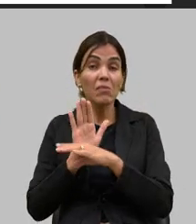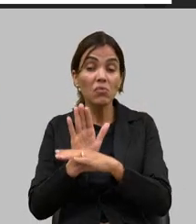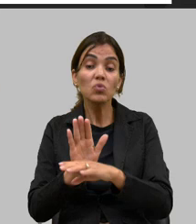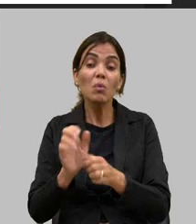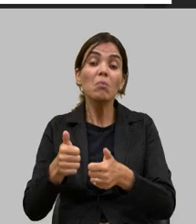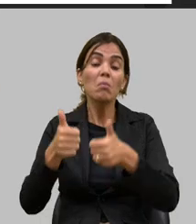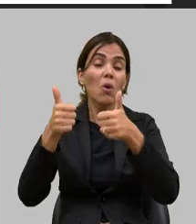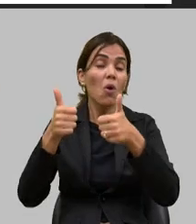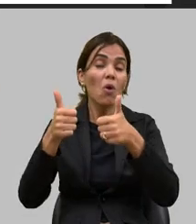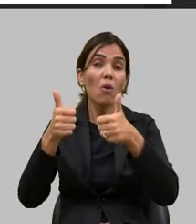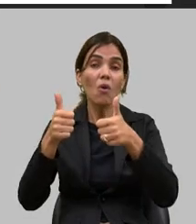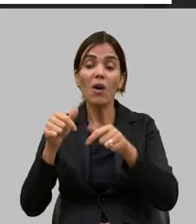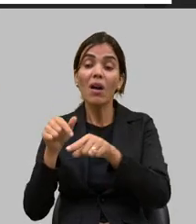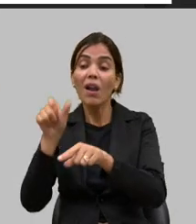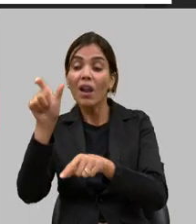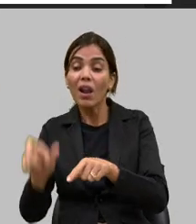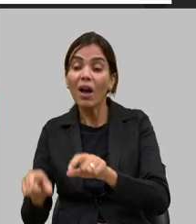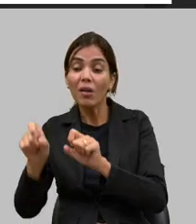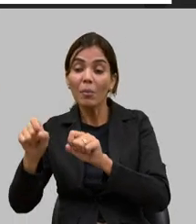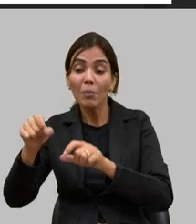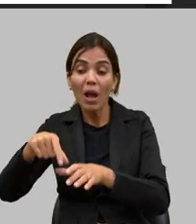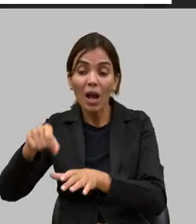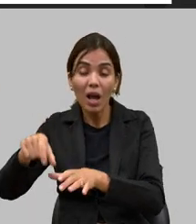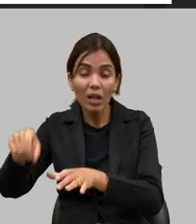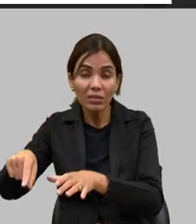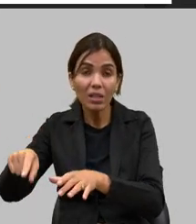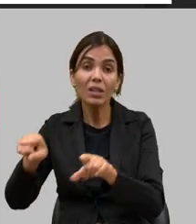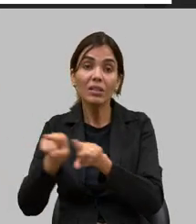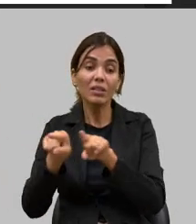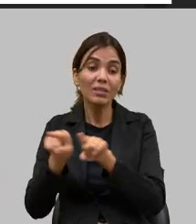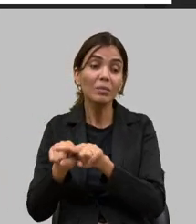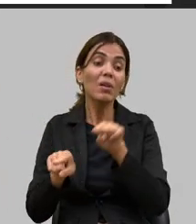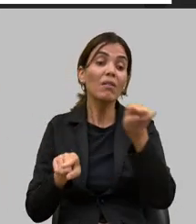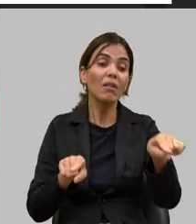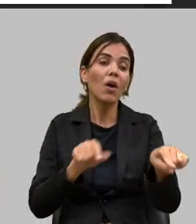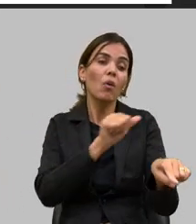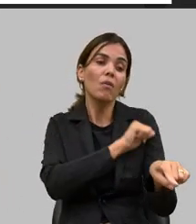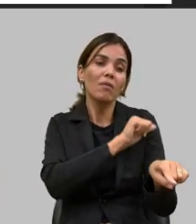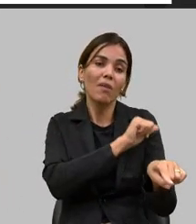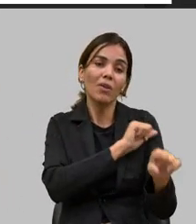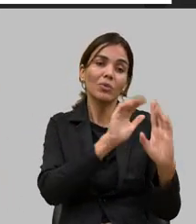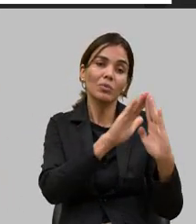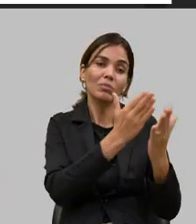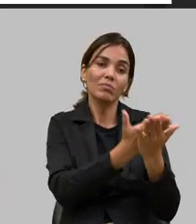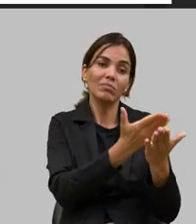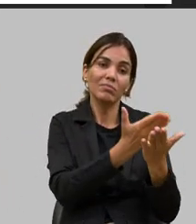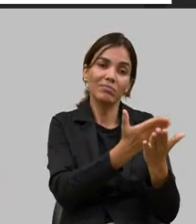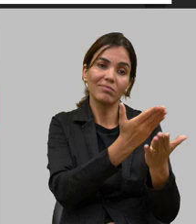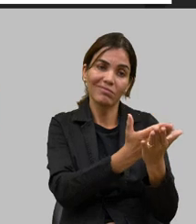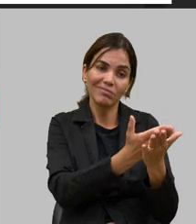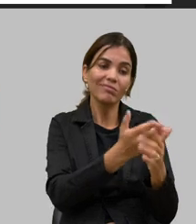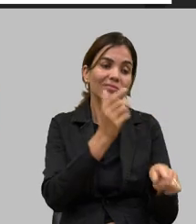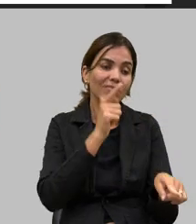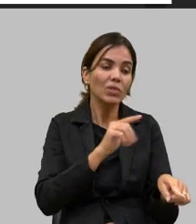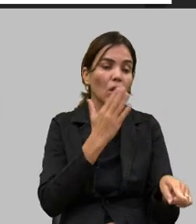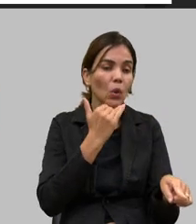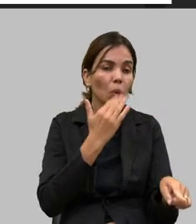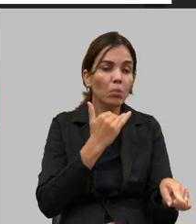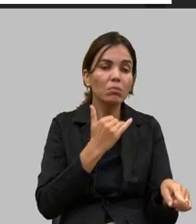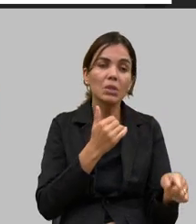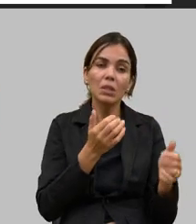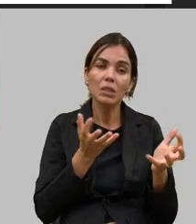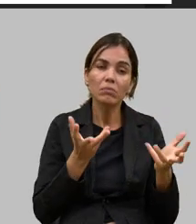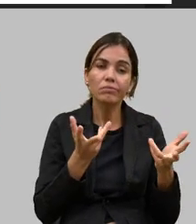beneficia lá na ponta o aluno que está alimentando de uma comida feita balanceada